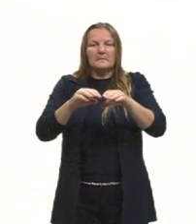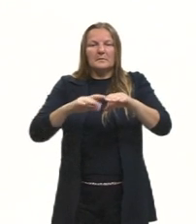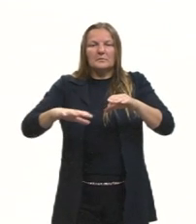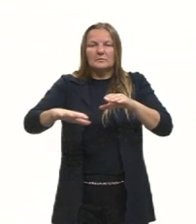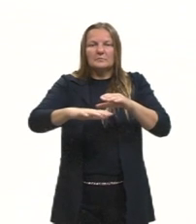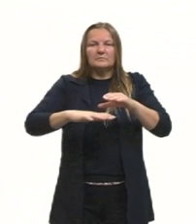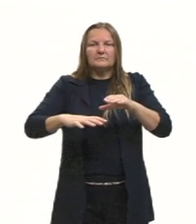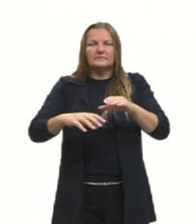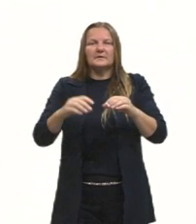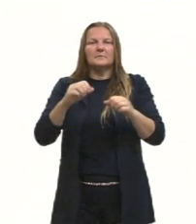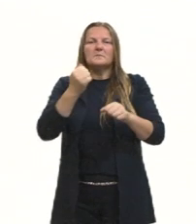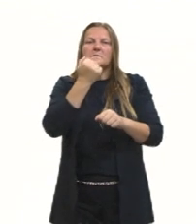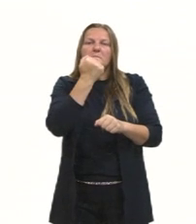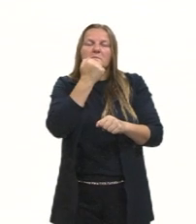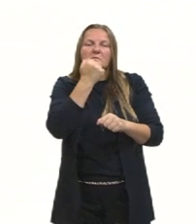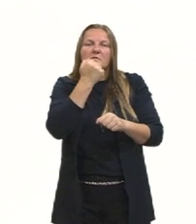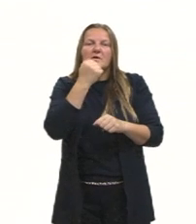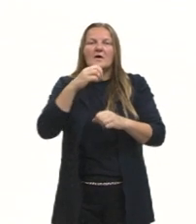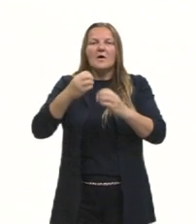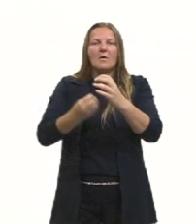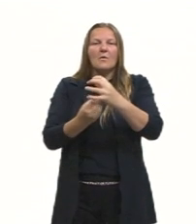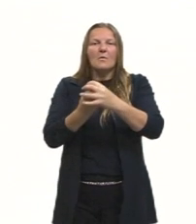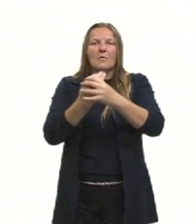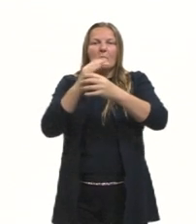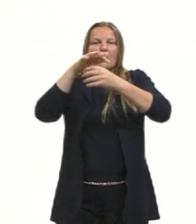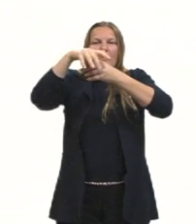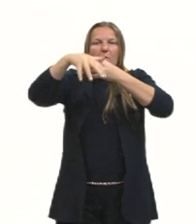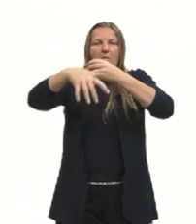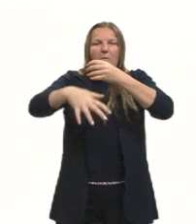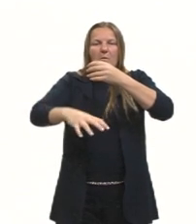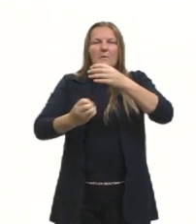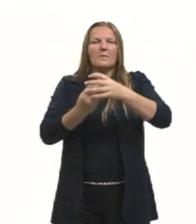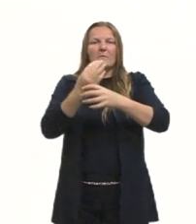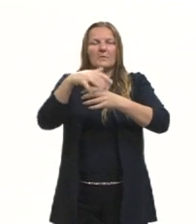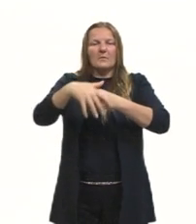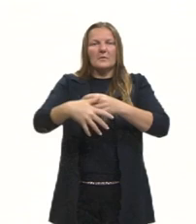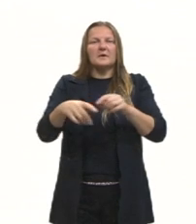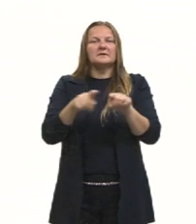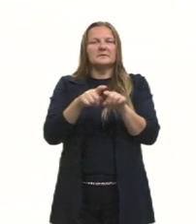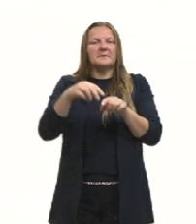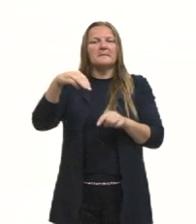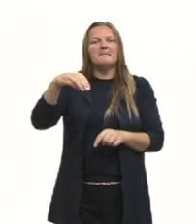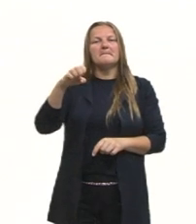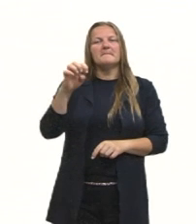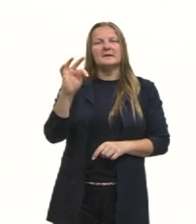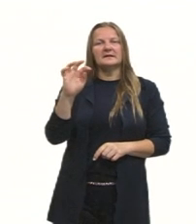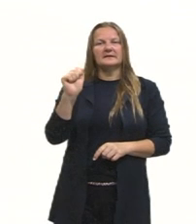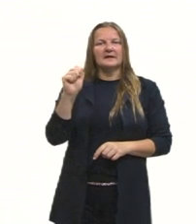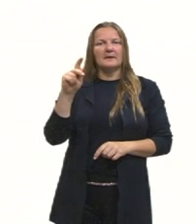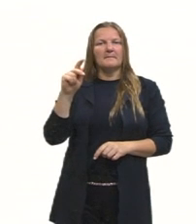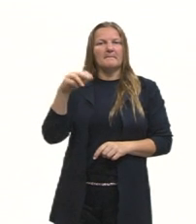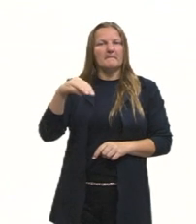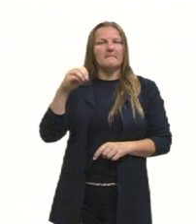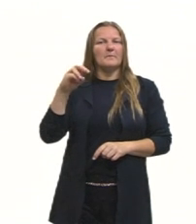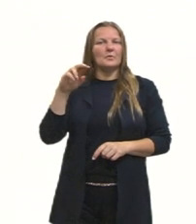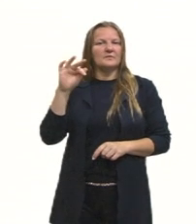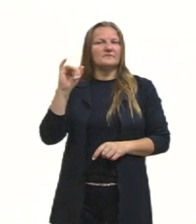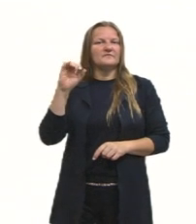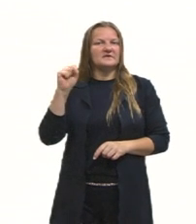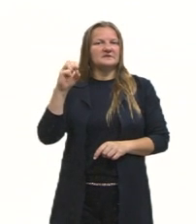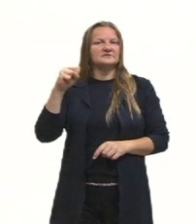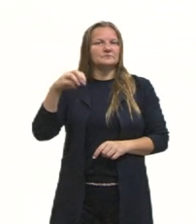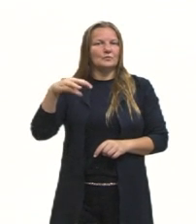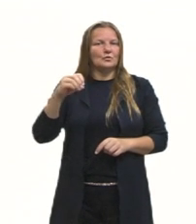composto por rochas vulcânicas, acompanhamento de deformações e metamorfismo, tanto de rochas pré-existentes, como de